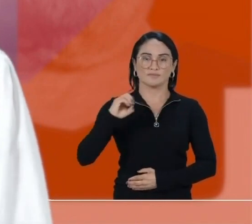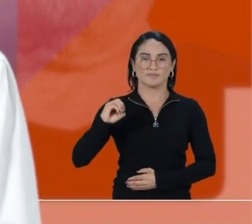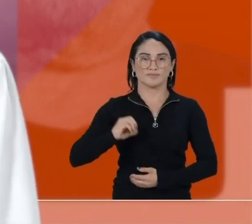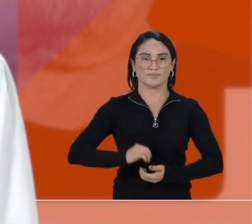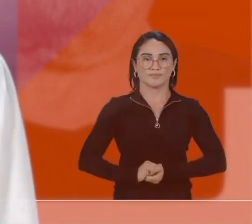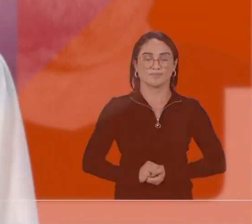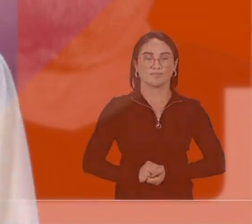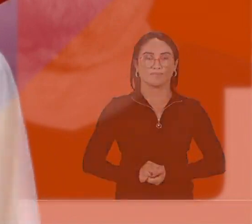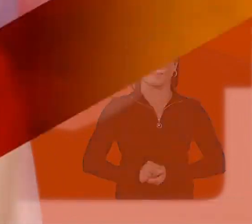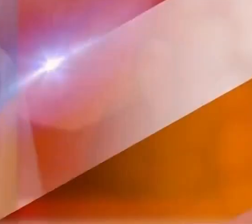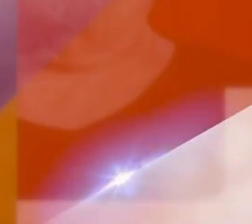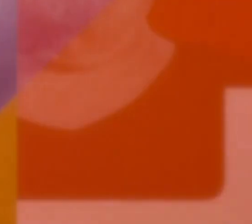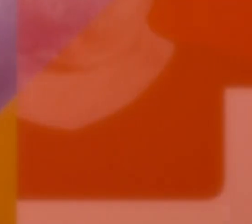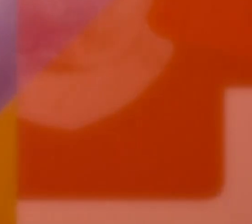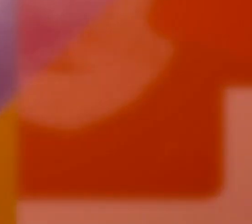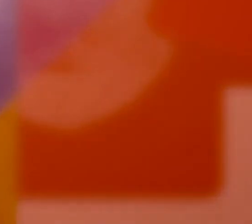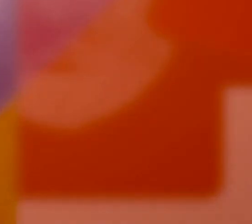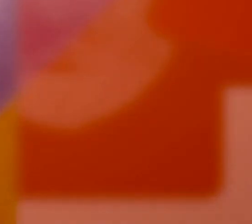1300.